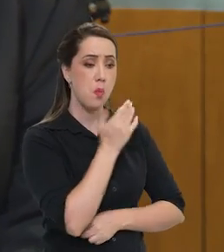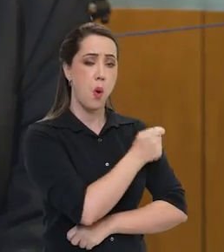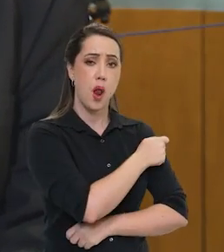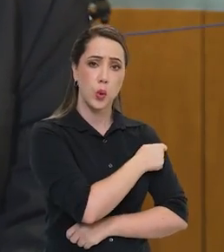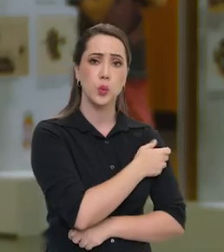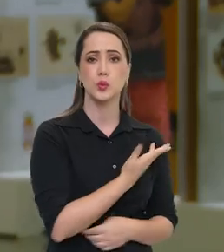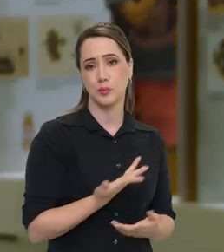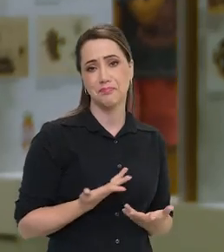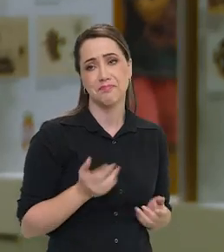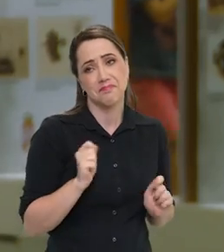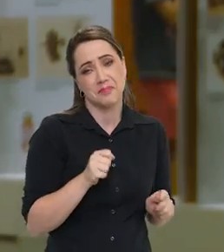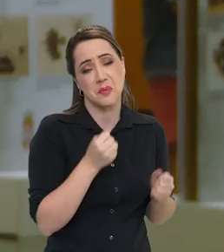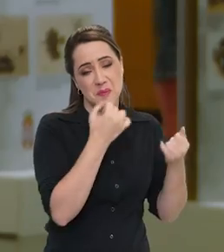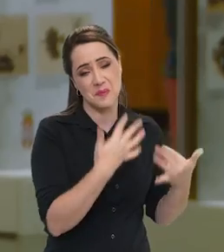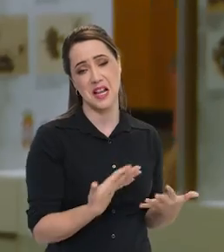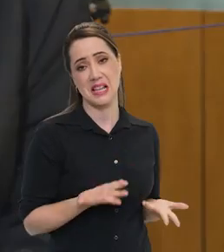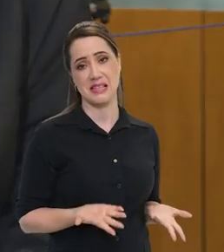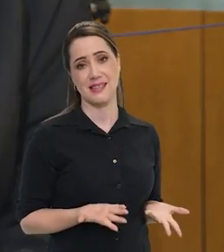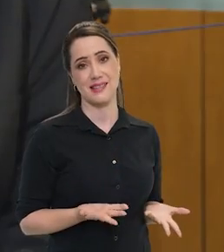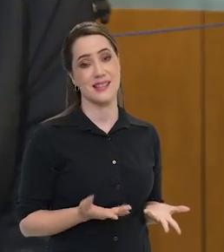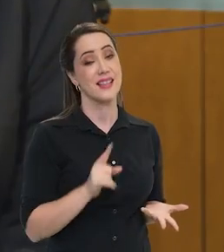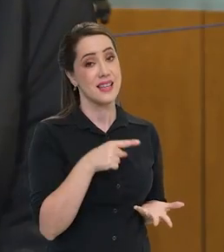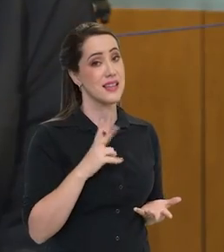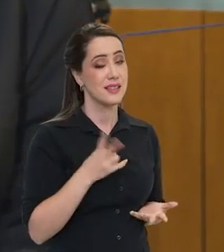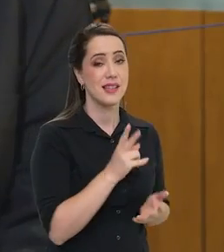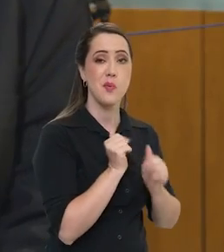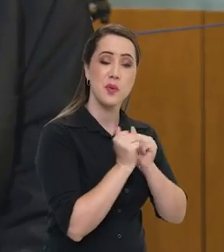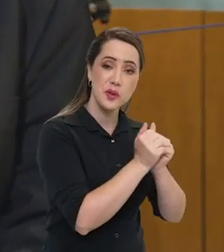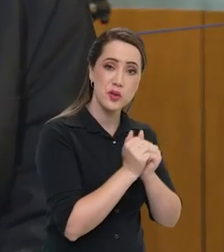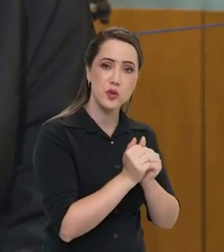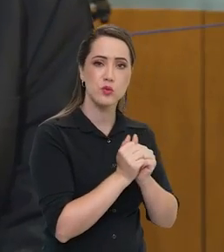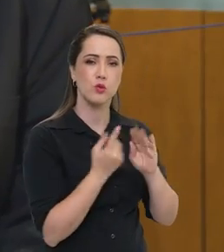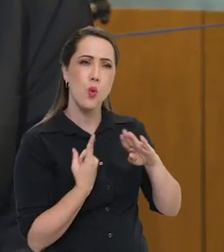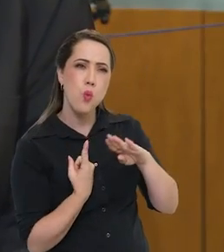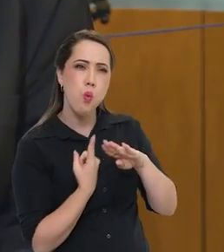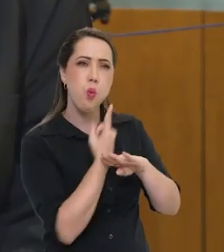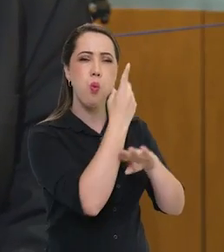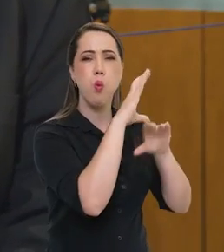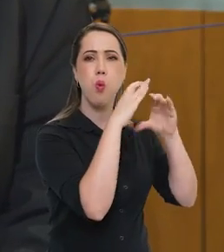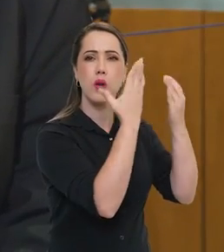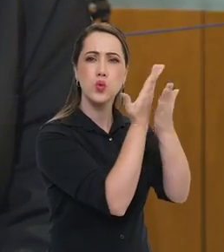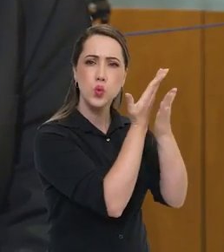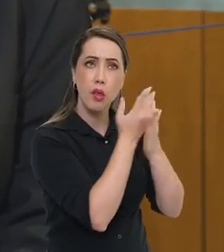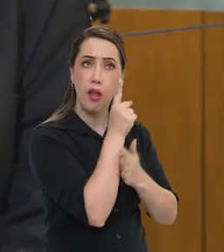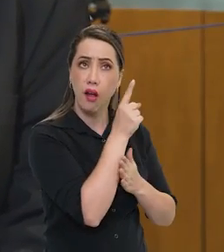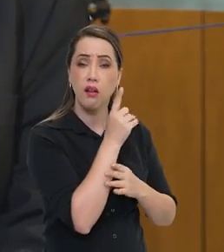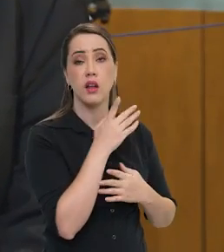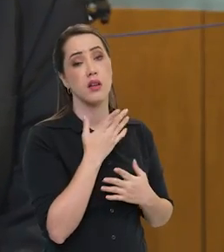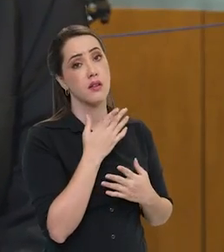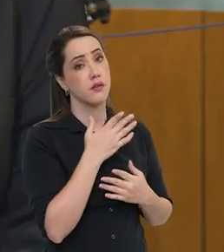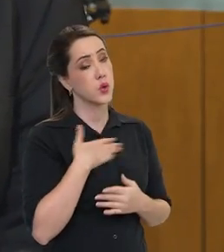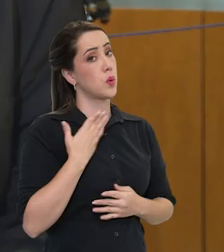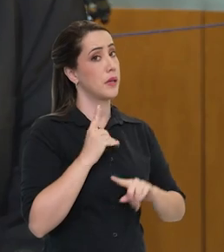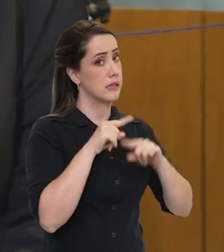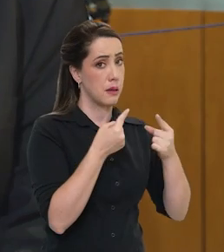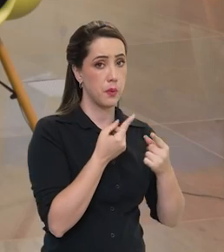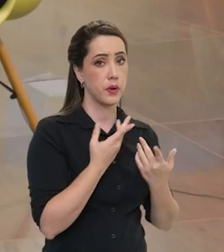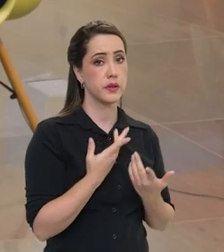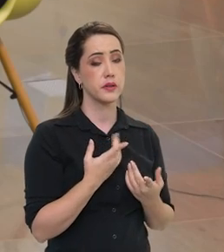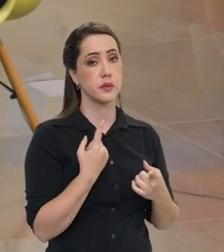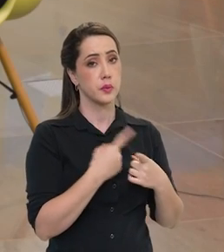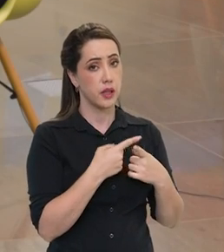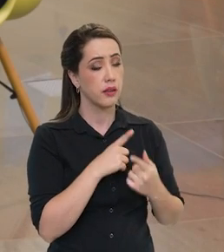Era um bom aluno, acho que eu posso dizer isso daí. E isso sempre me acompanhou. O espaço foi uma surpresa que veio um pouco depois.